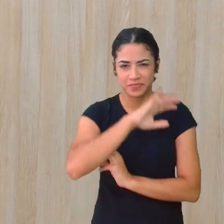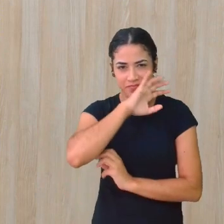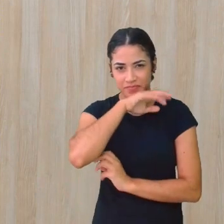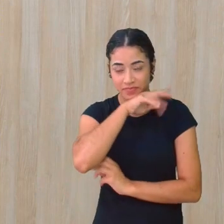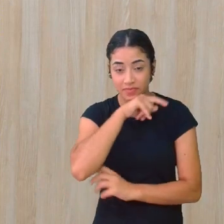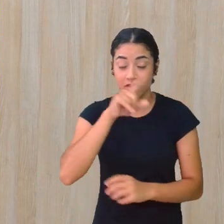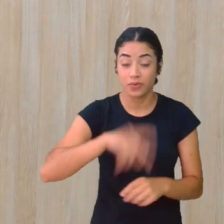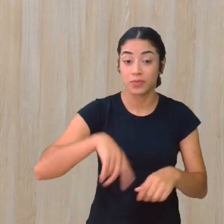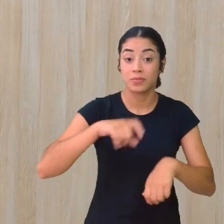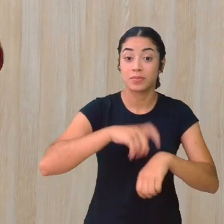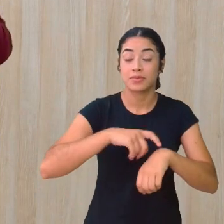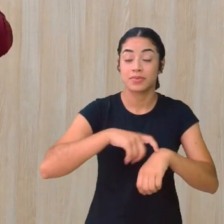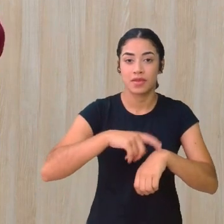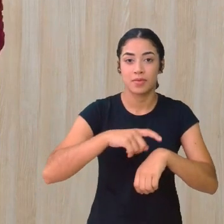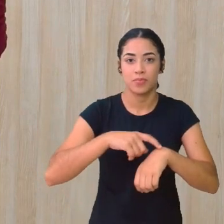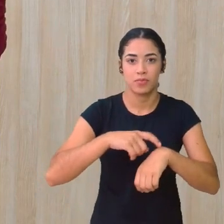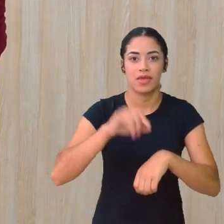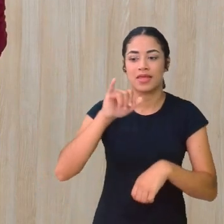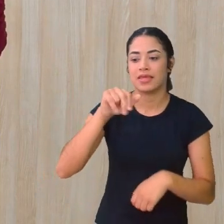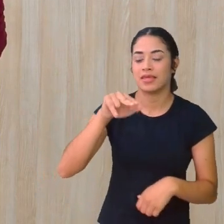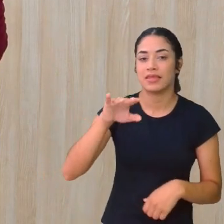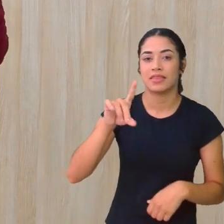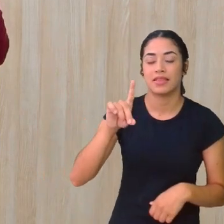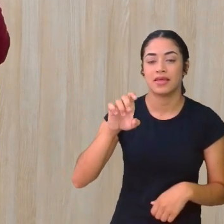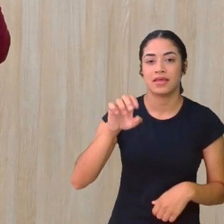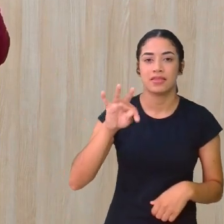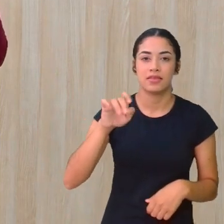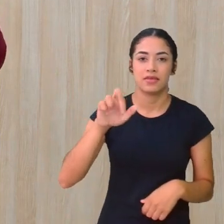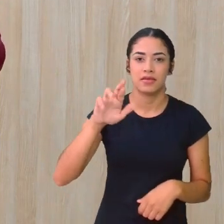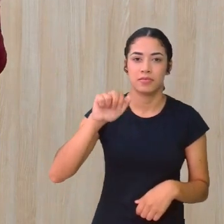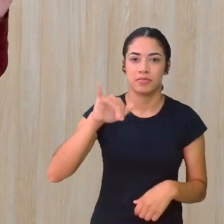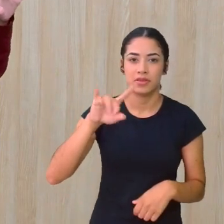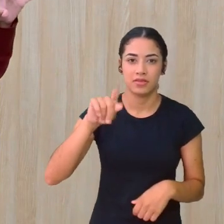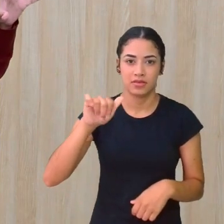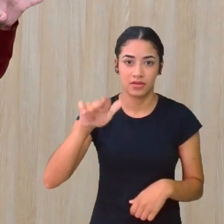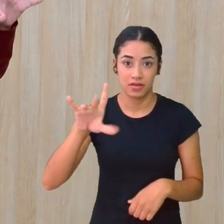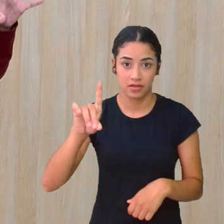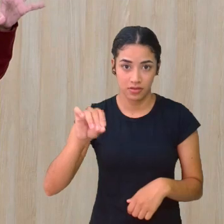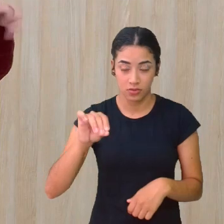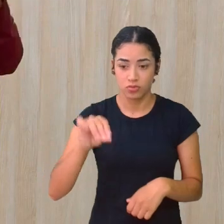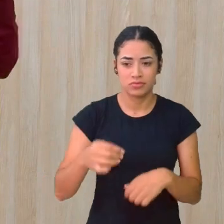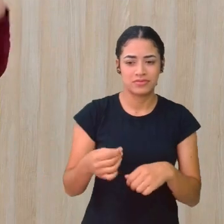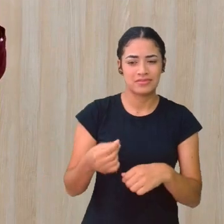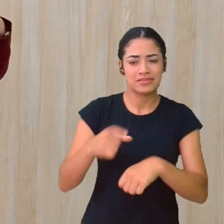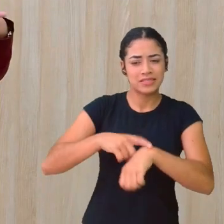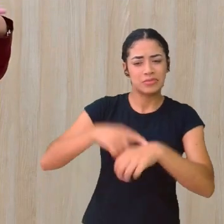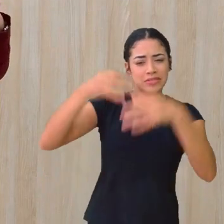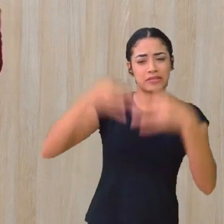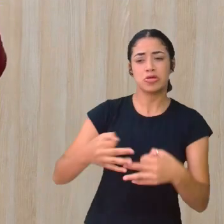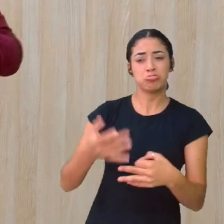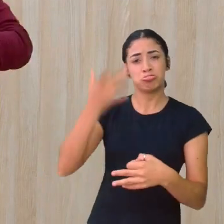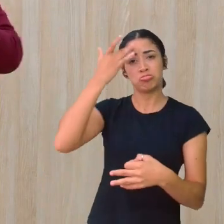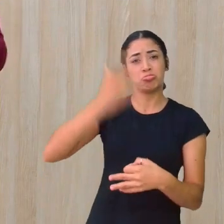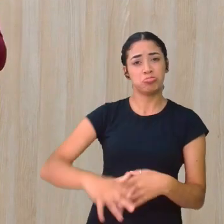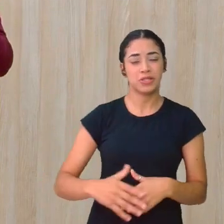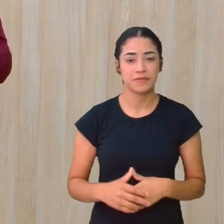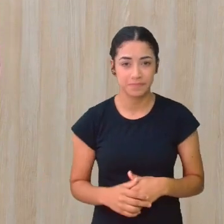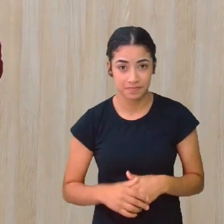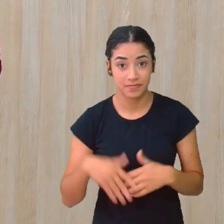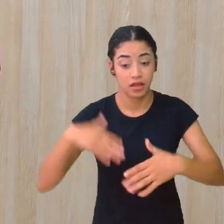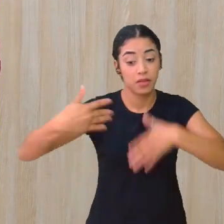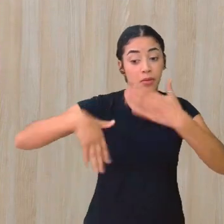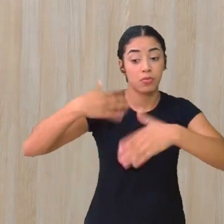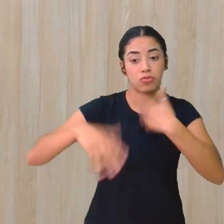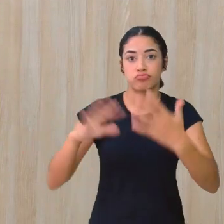indeterminada Porque aí você Abarca aí Uma mentalidade Que foi há muito e muito tempo E depois dela